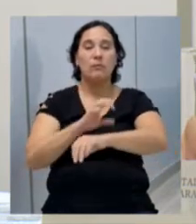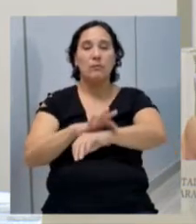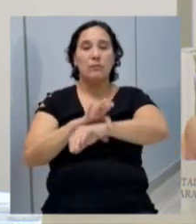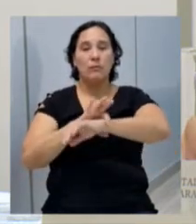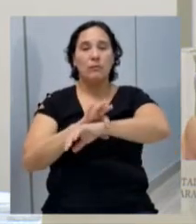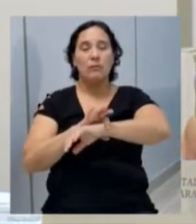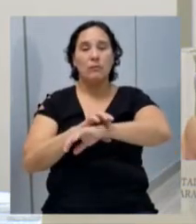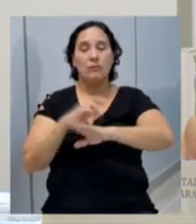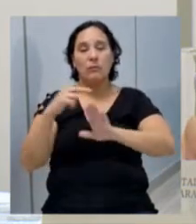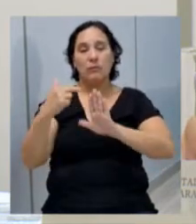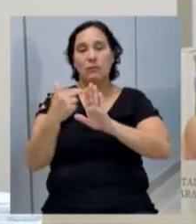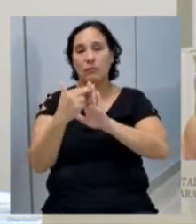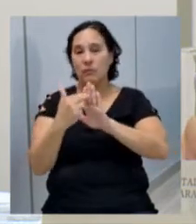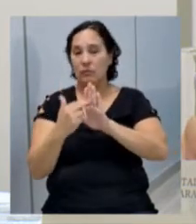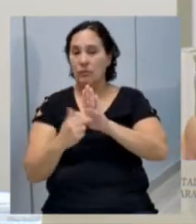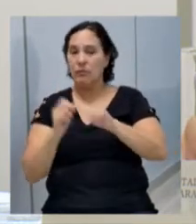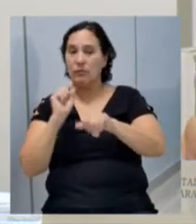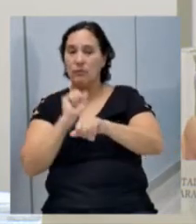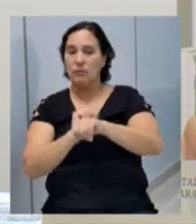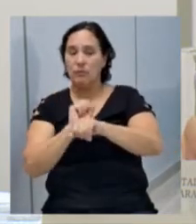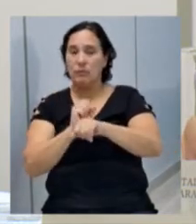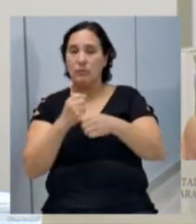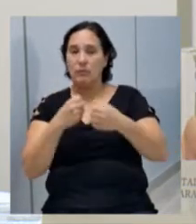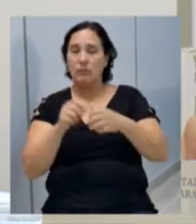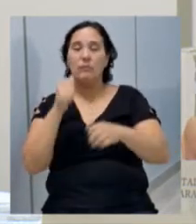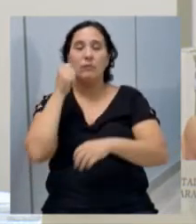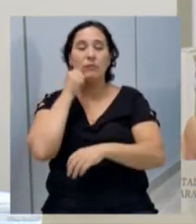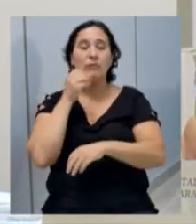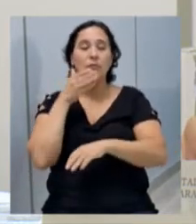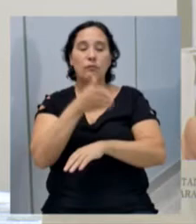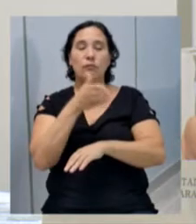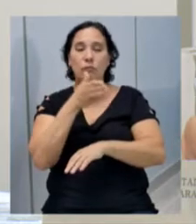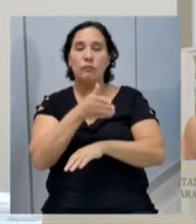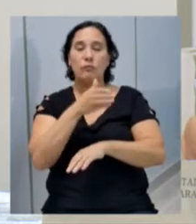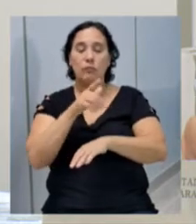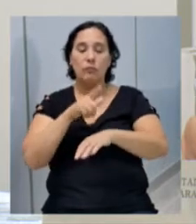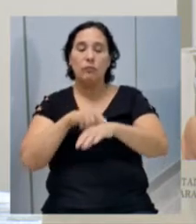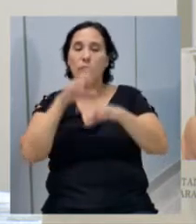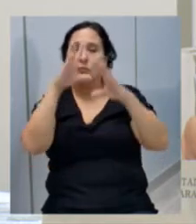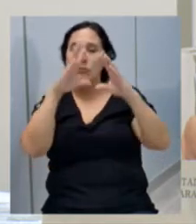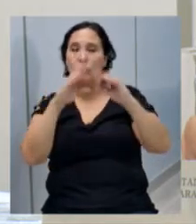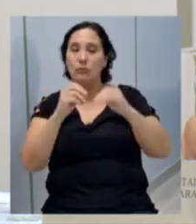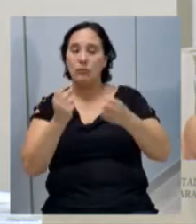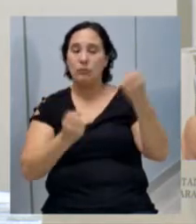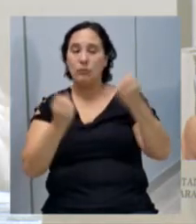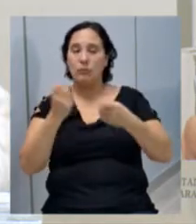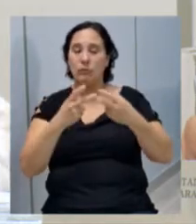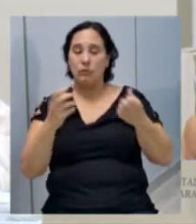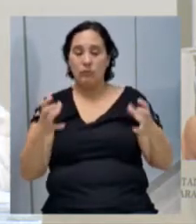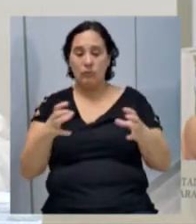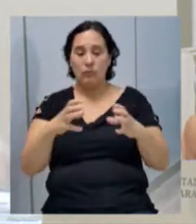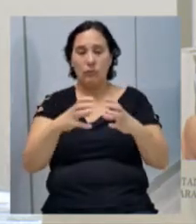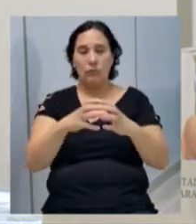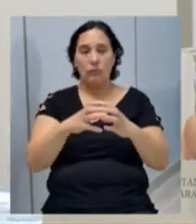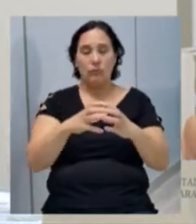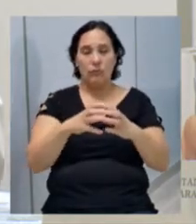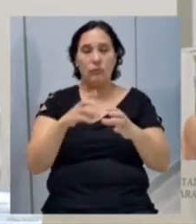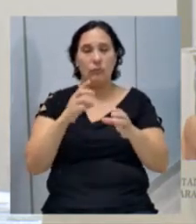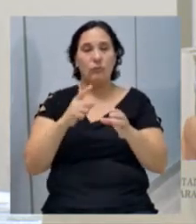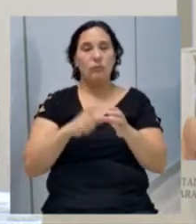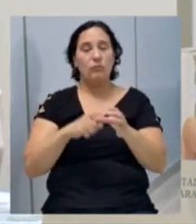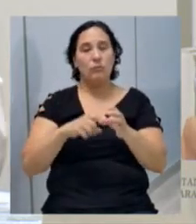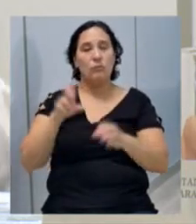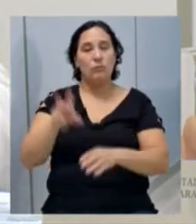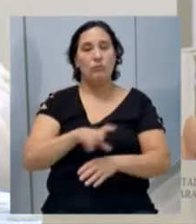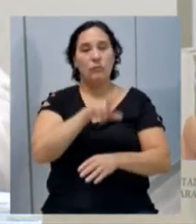estabelece norma para o desembarque de pessoas do sexo feminino em período noturno no transporte coletivo urbano no município